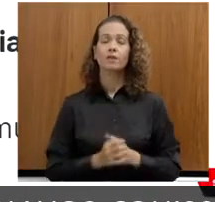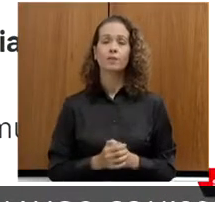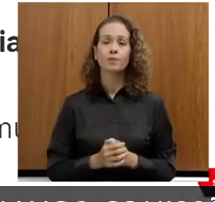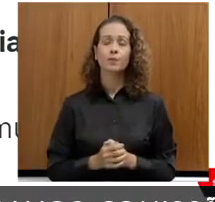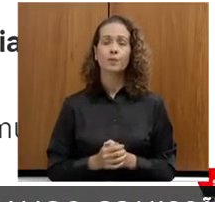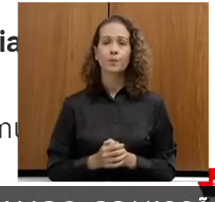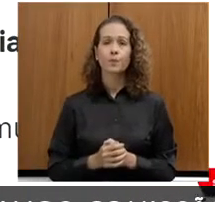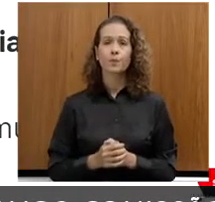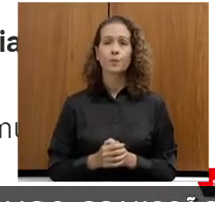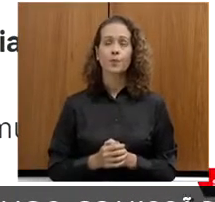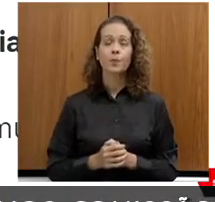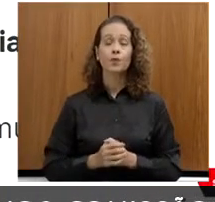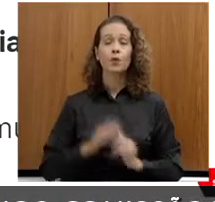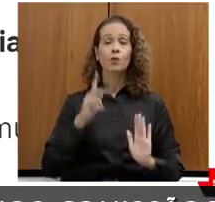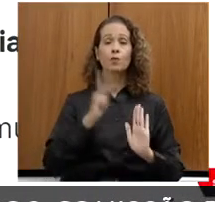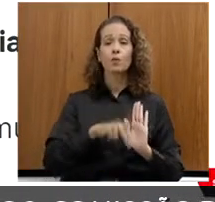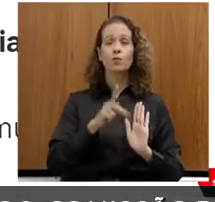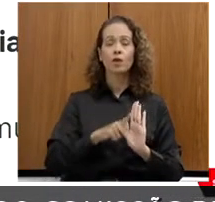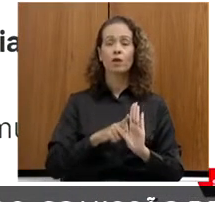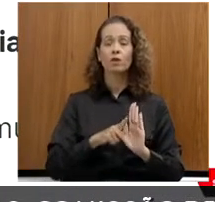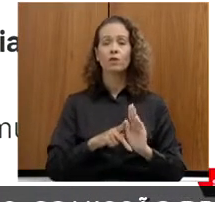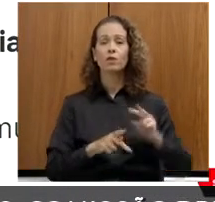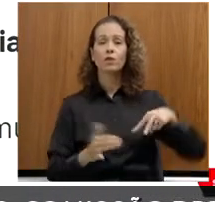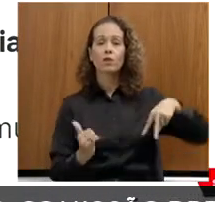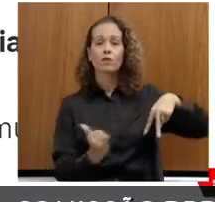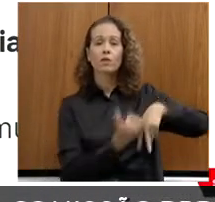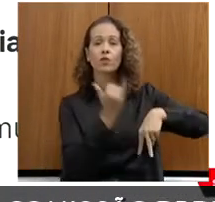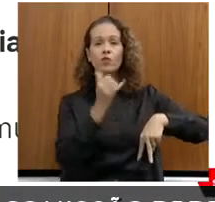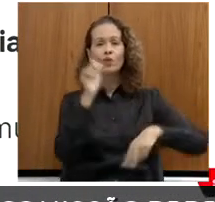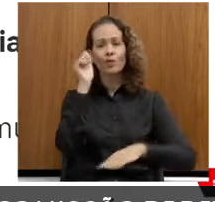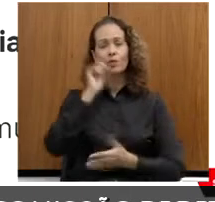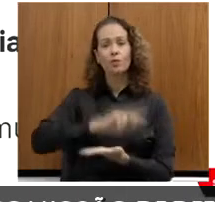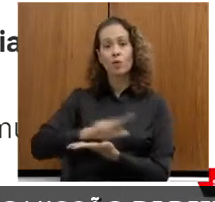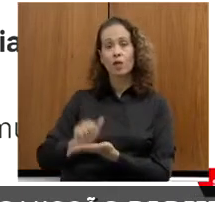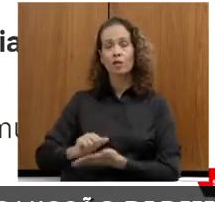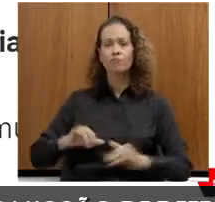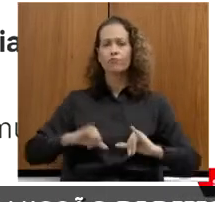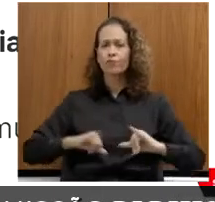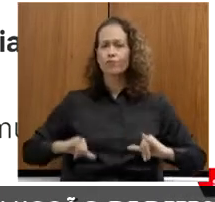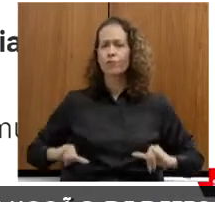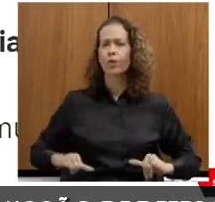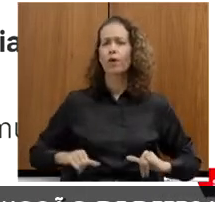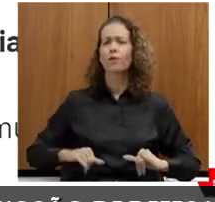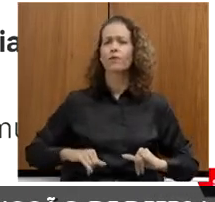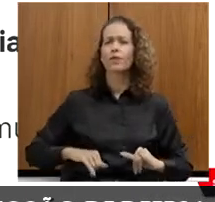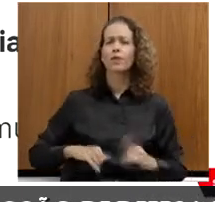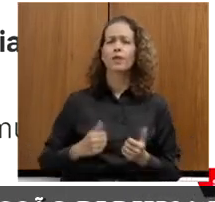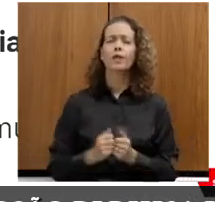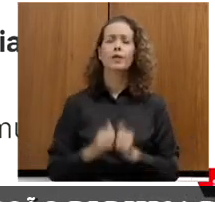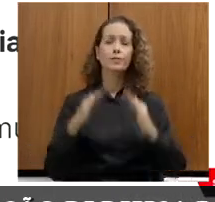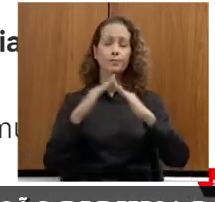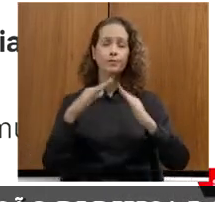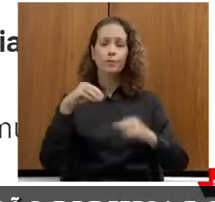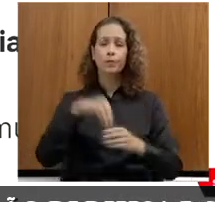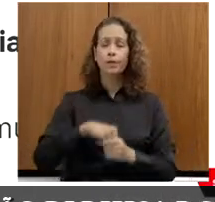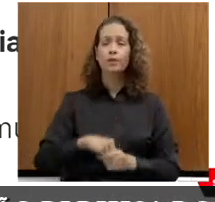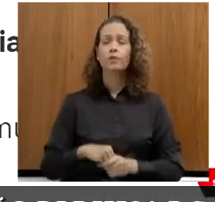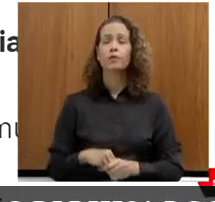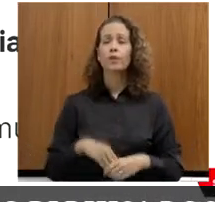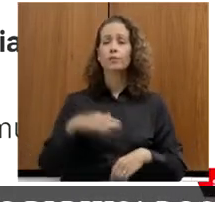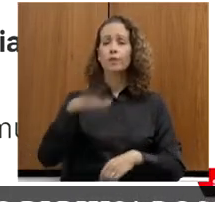o projeto Vítima, Mulheres Vítimas de Violência Doméstica, porque a maioria desse projeto nosso,